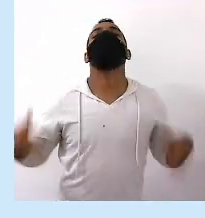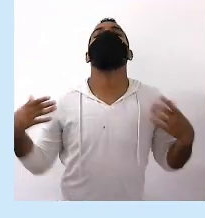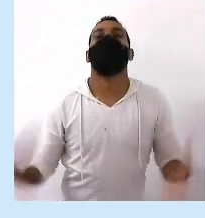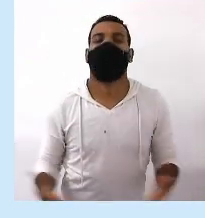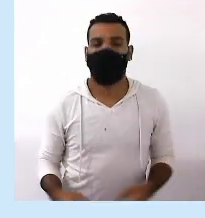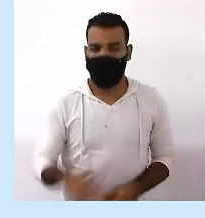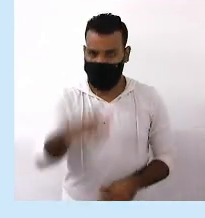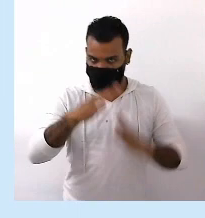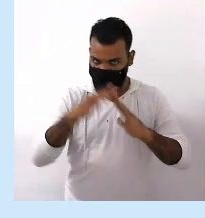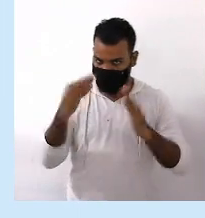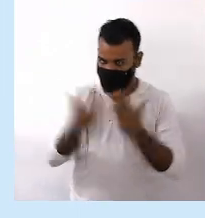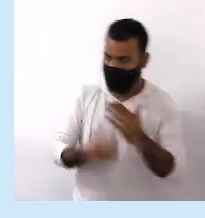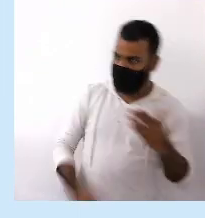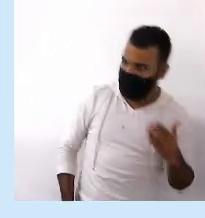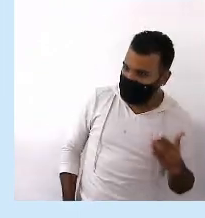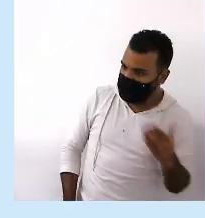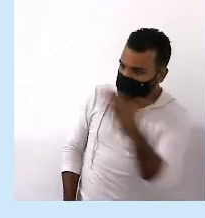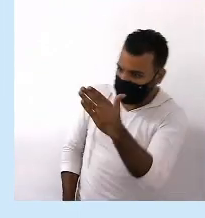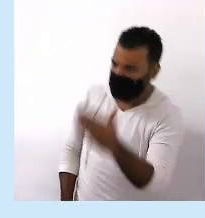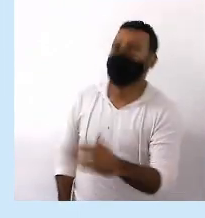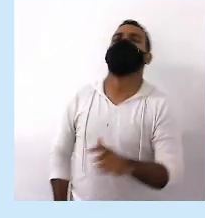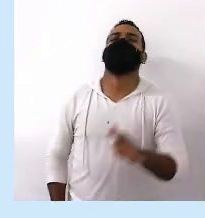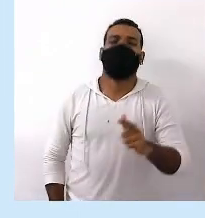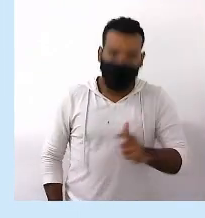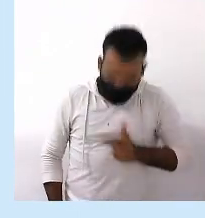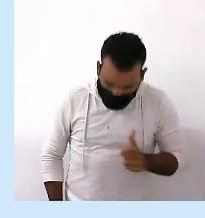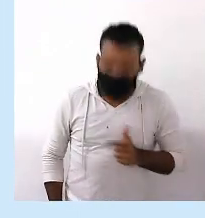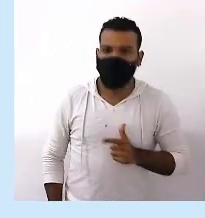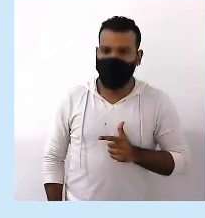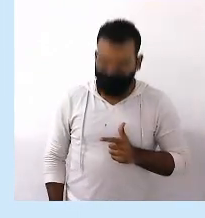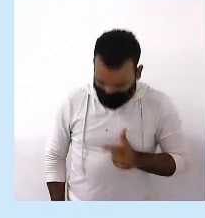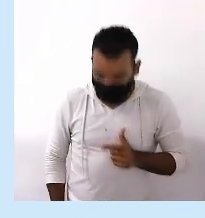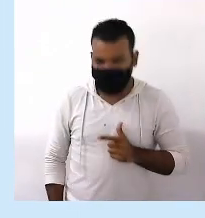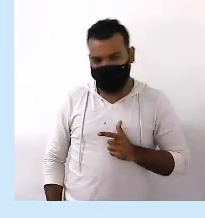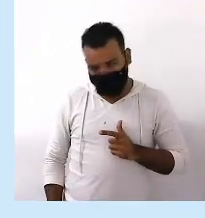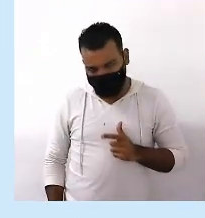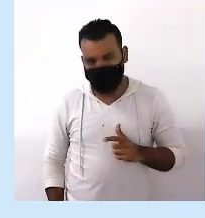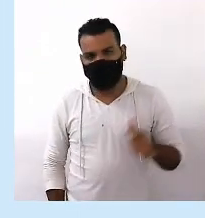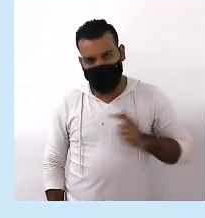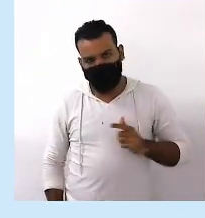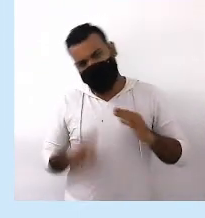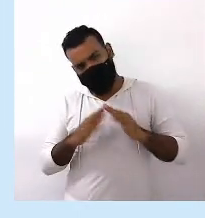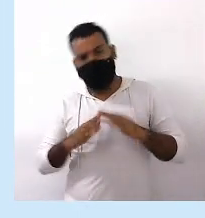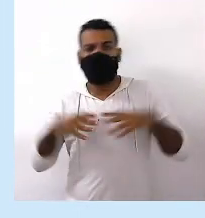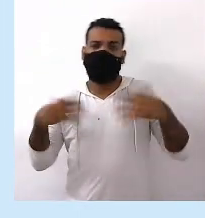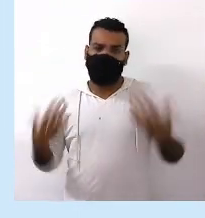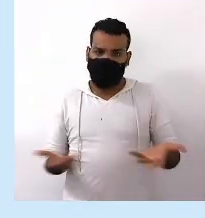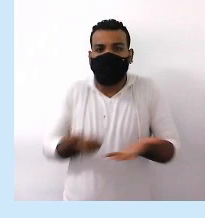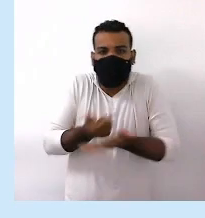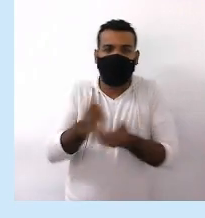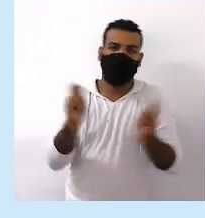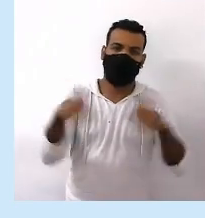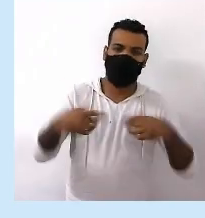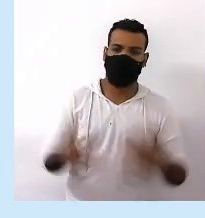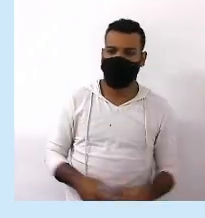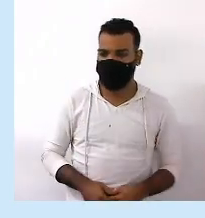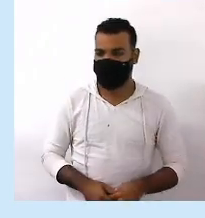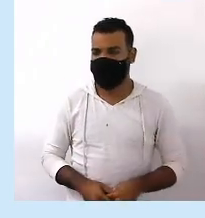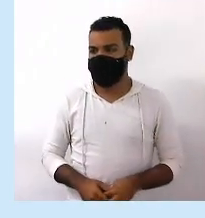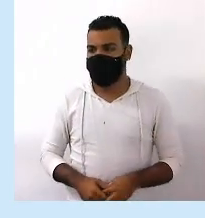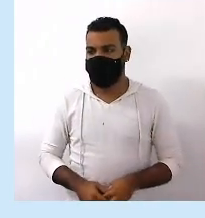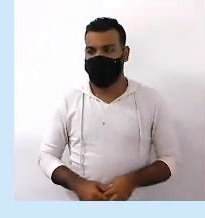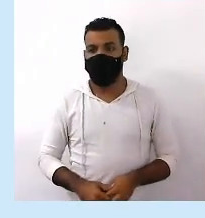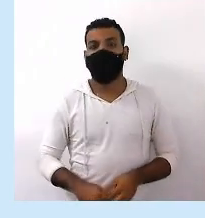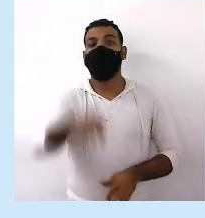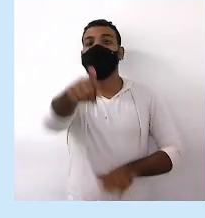sua escola Com certeza Lá na biblioteca Vai ter um exemplar Ou até mesmo na sua casa Do ECA Saiba quais são os seus direitos